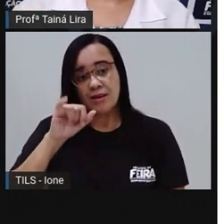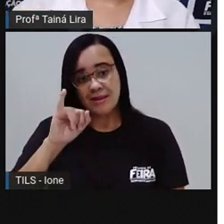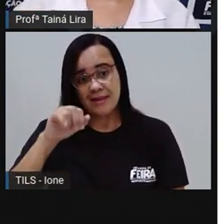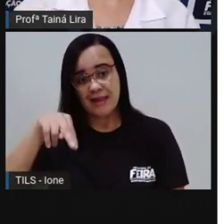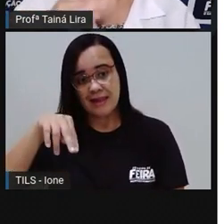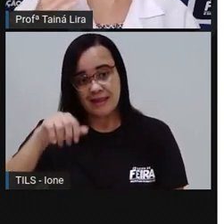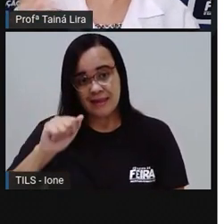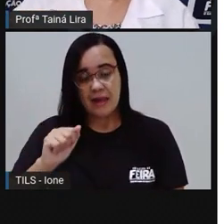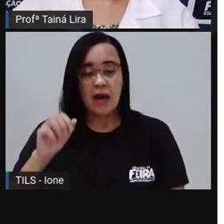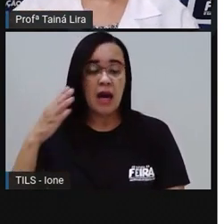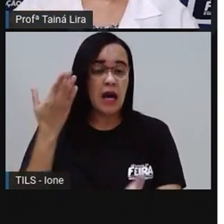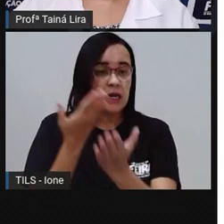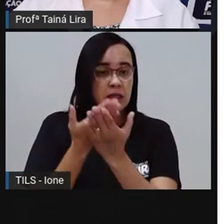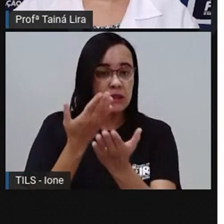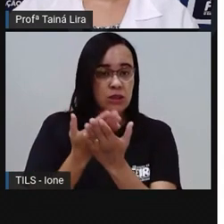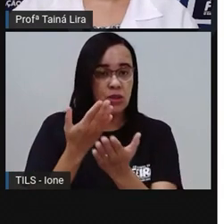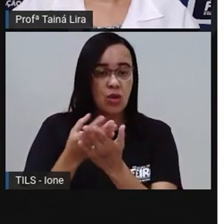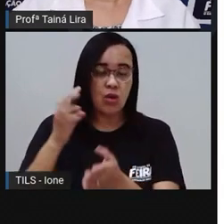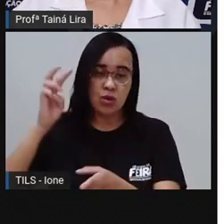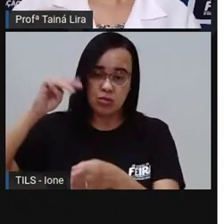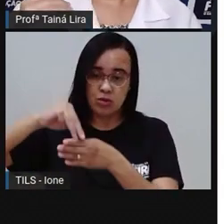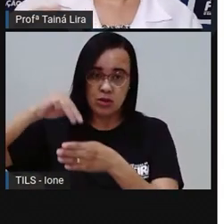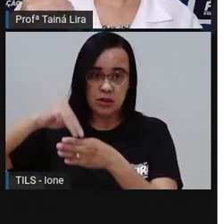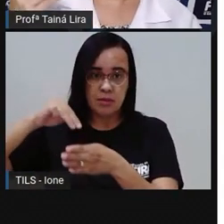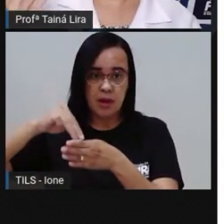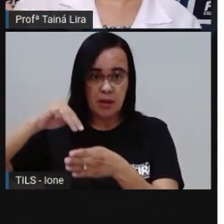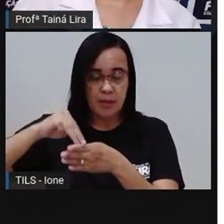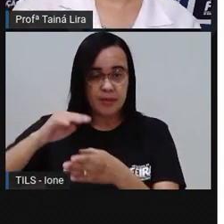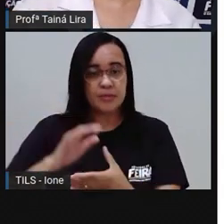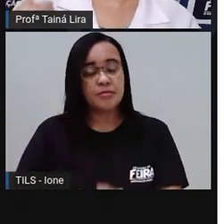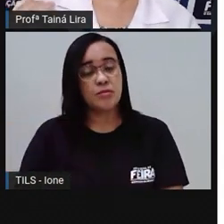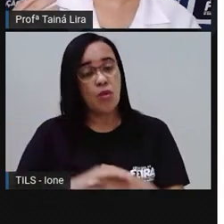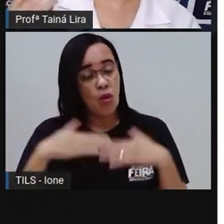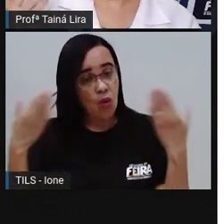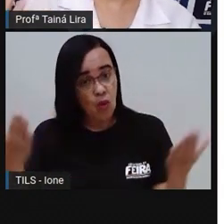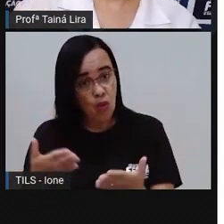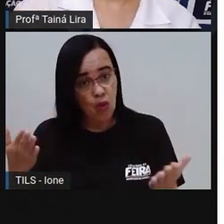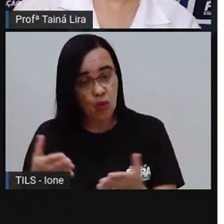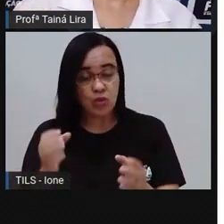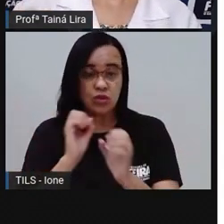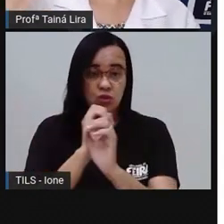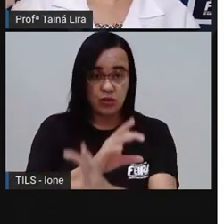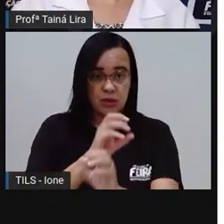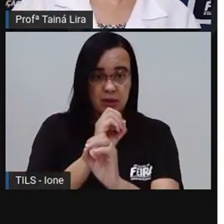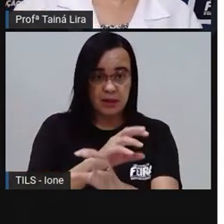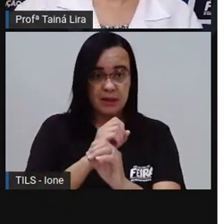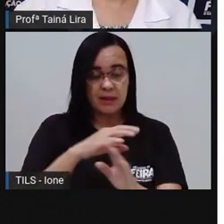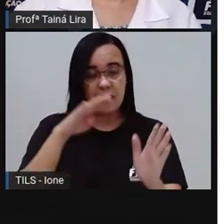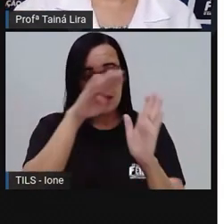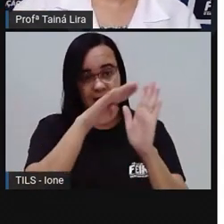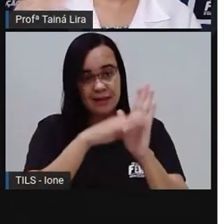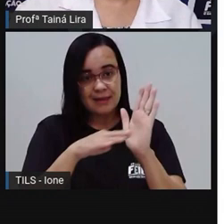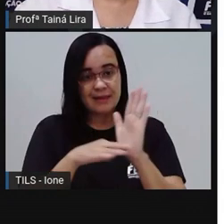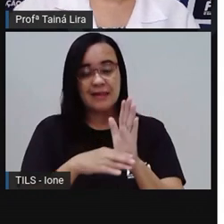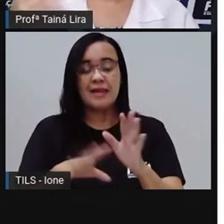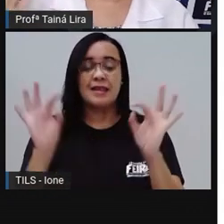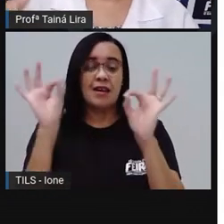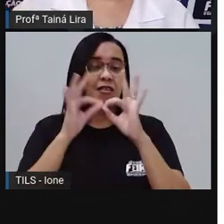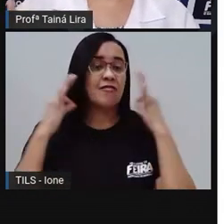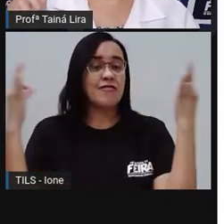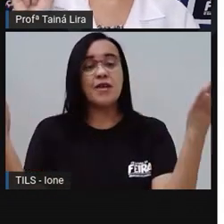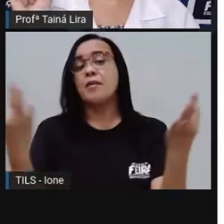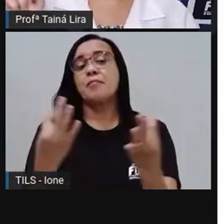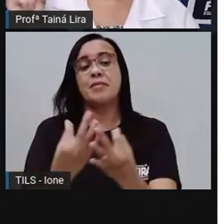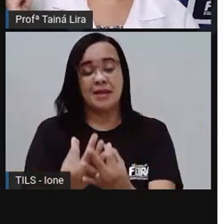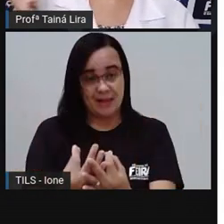municipal E aí nome da escola Tá? Hoje eu vou ensinar Uma receita de família Vitamina de banana com